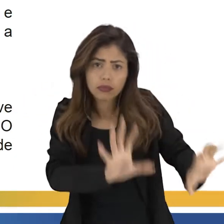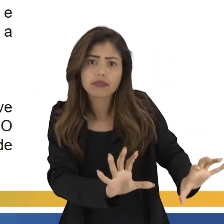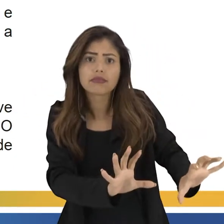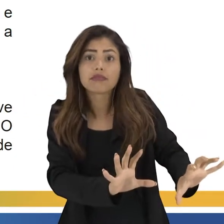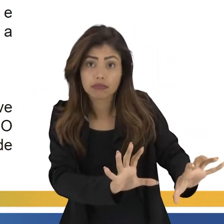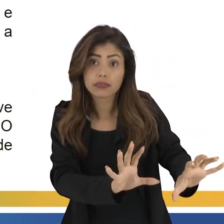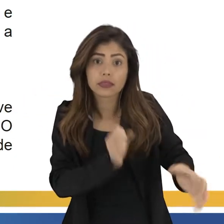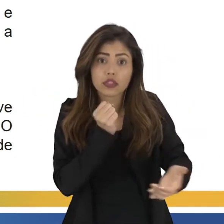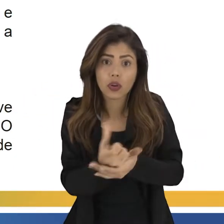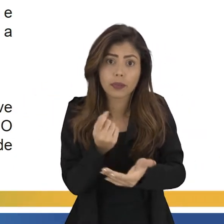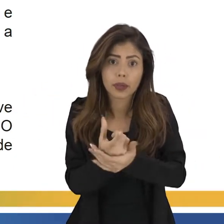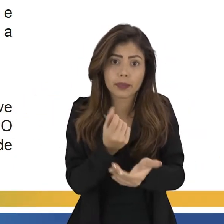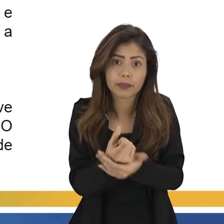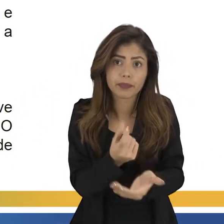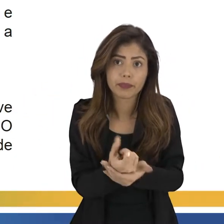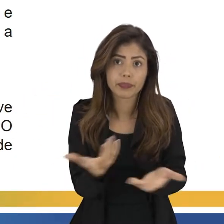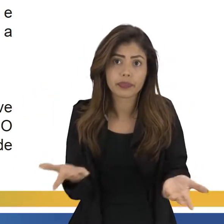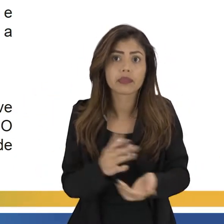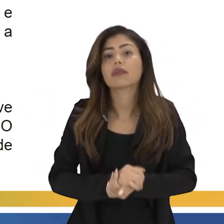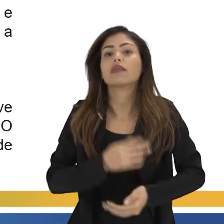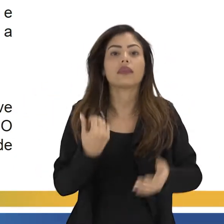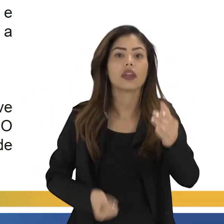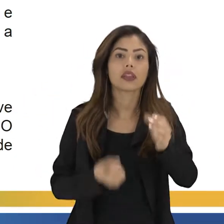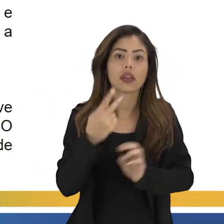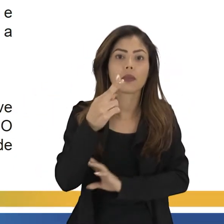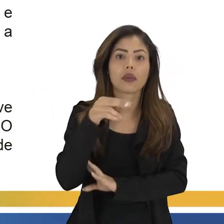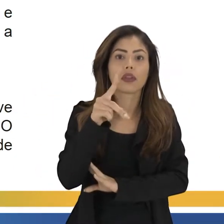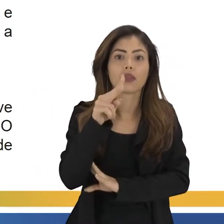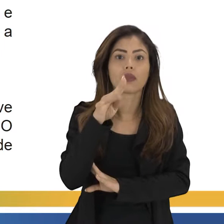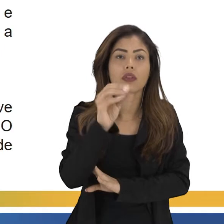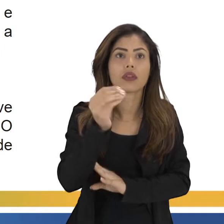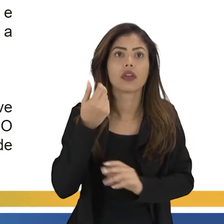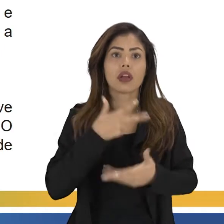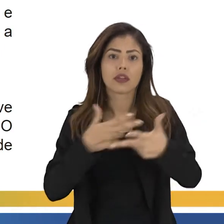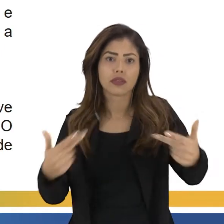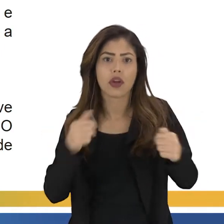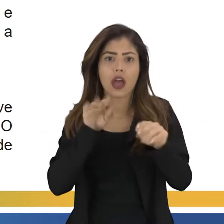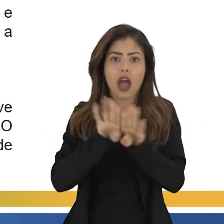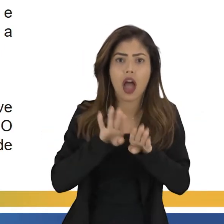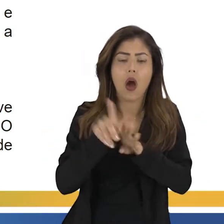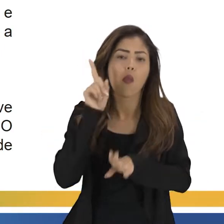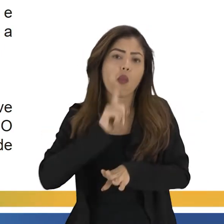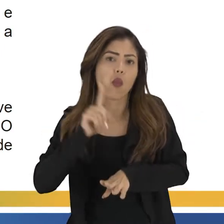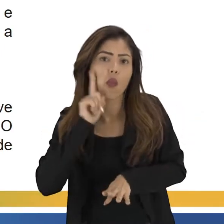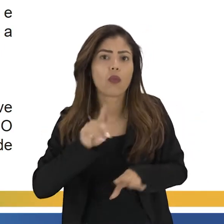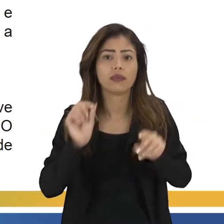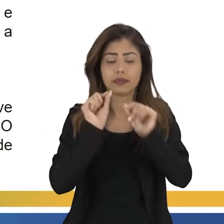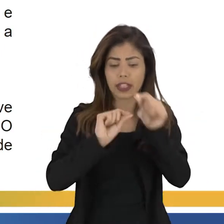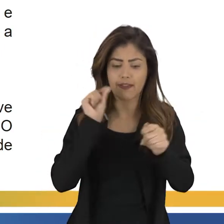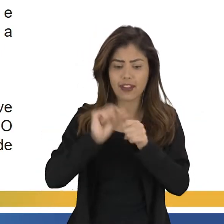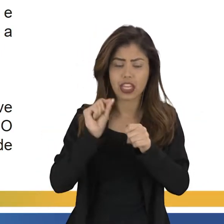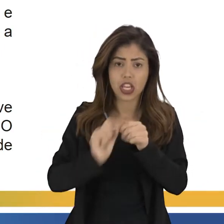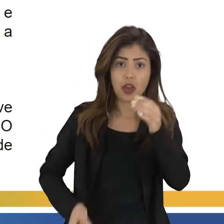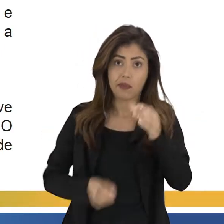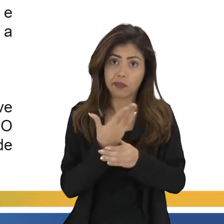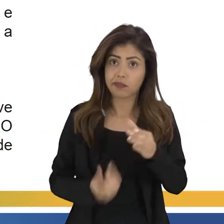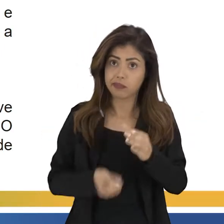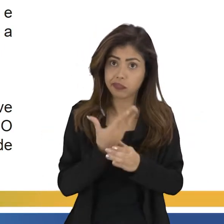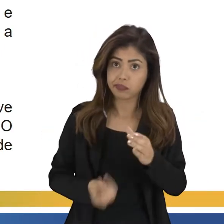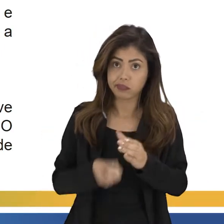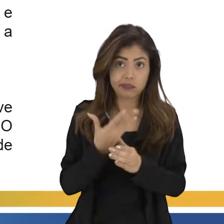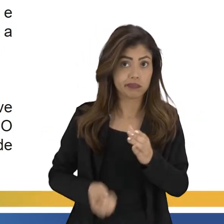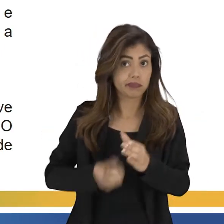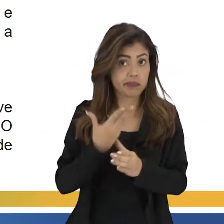comprar esses produtos. E os Estados Unidos, eles começam ainda produzindo, produzindo, produzindo,